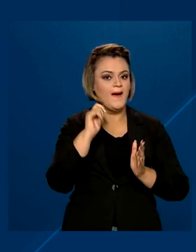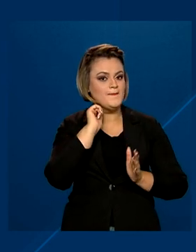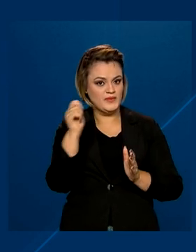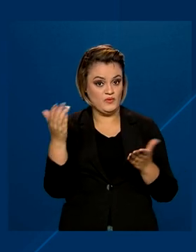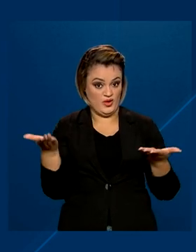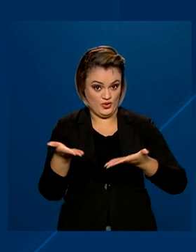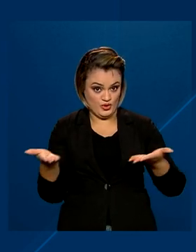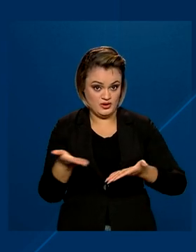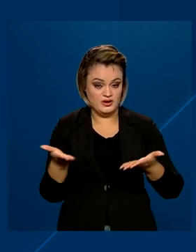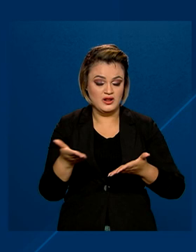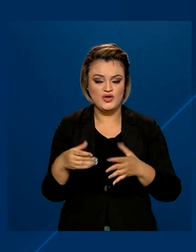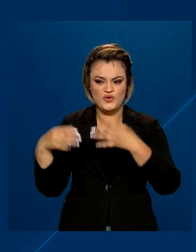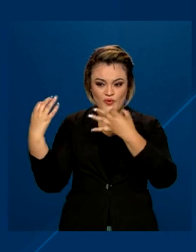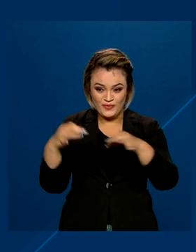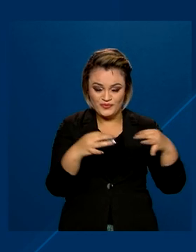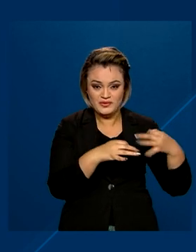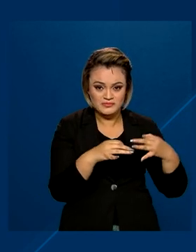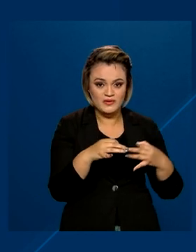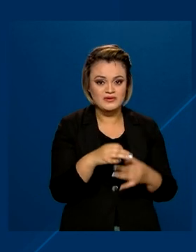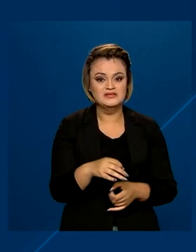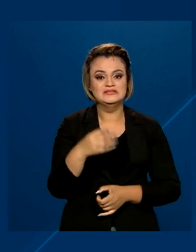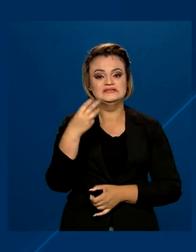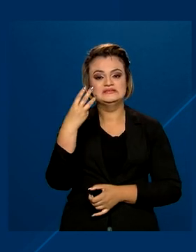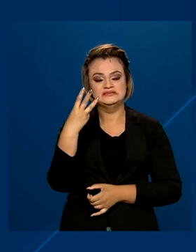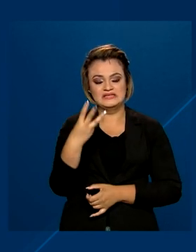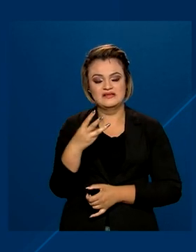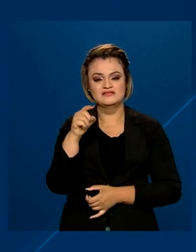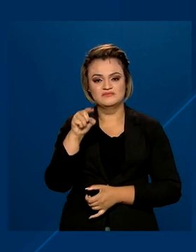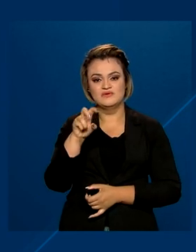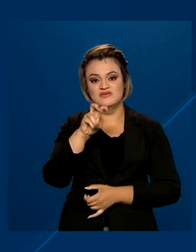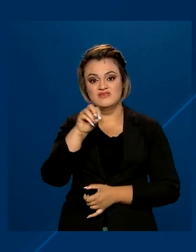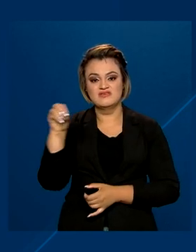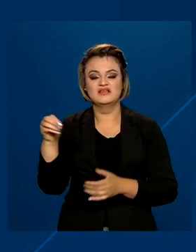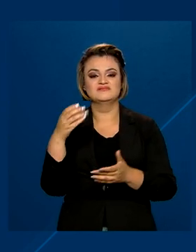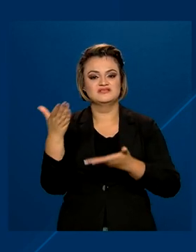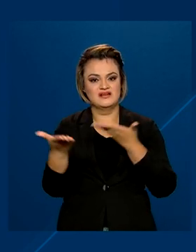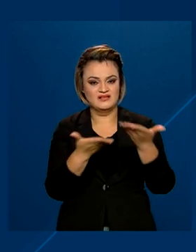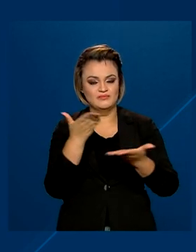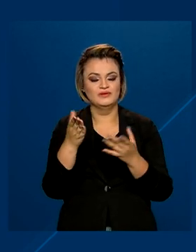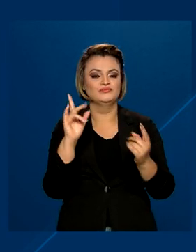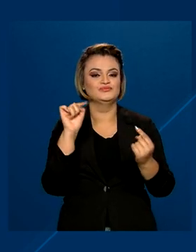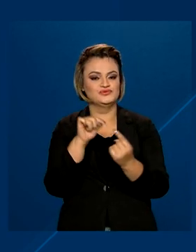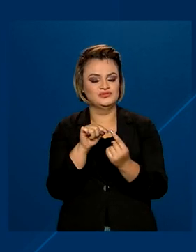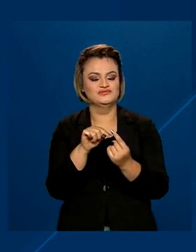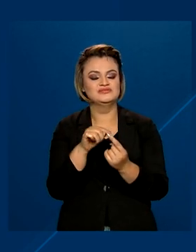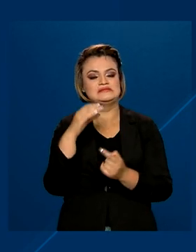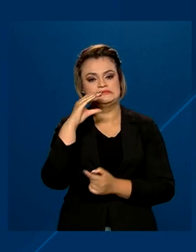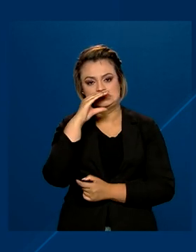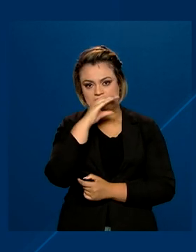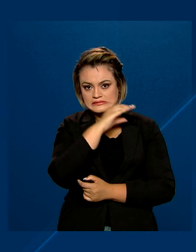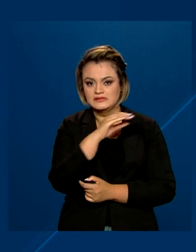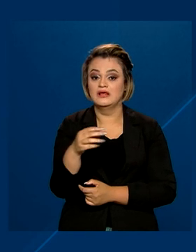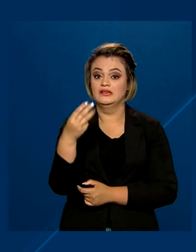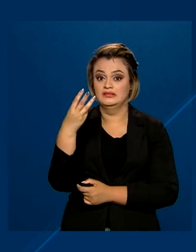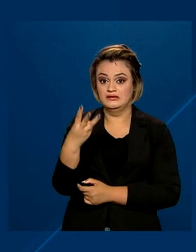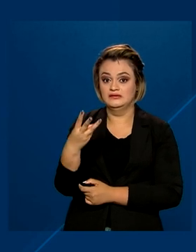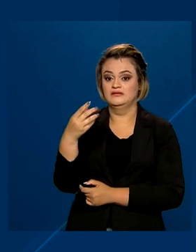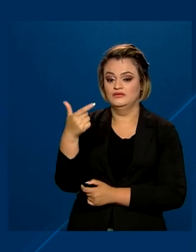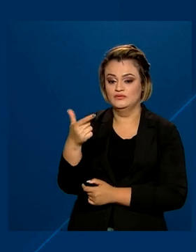ano, já foram registrados mais de 3.500 procedimentos hospitalares e mais de 32